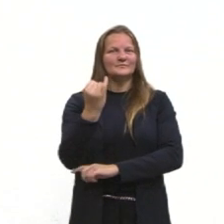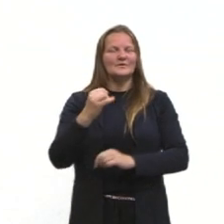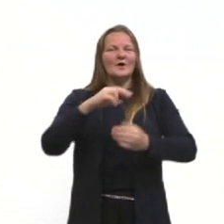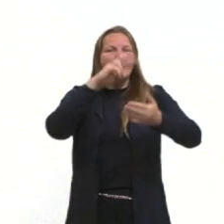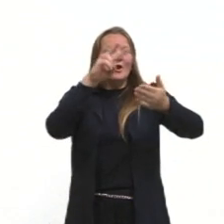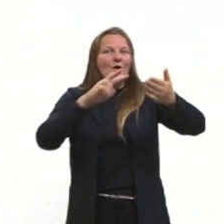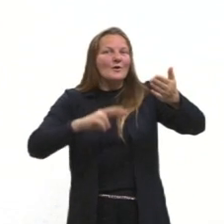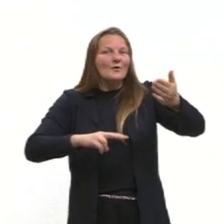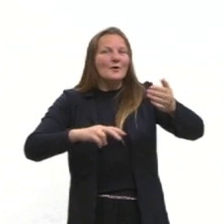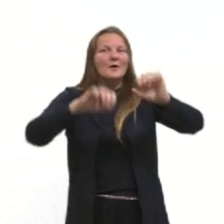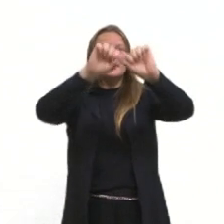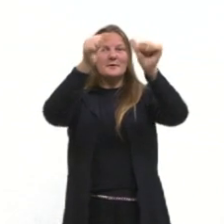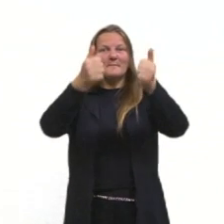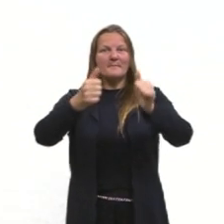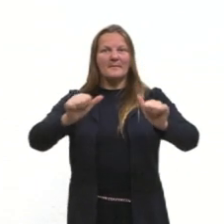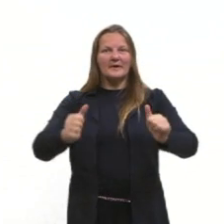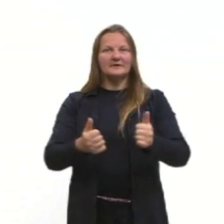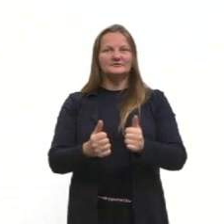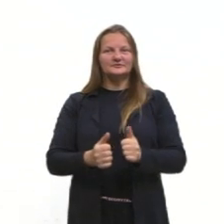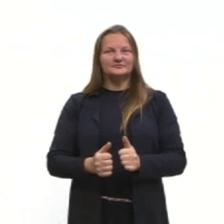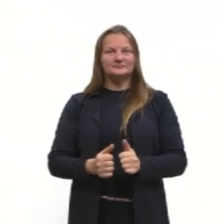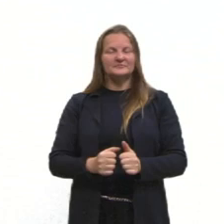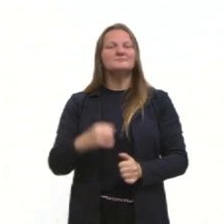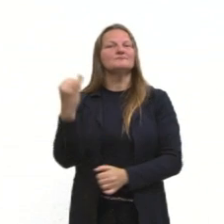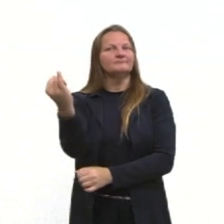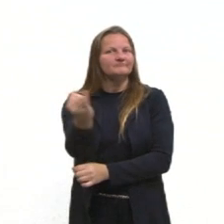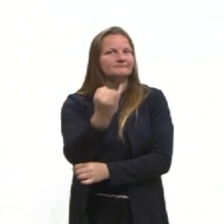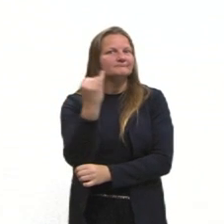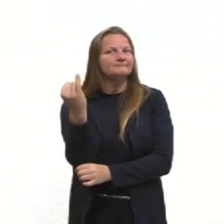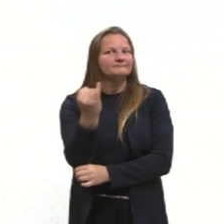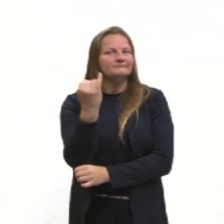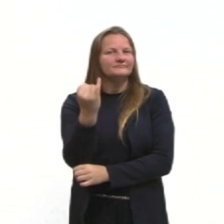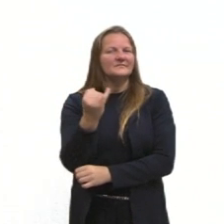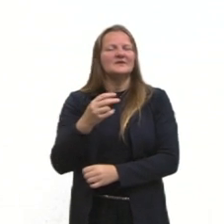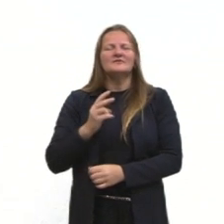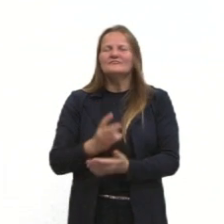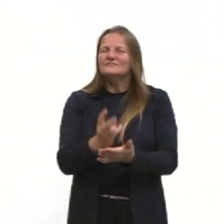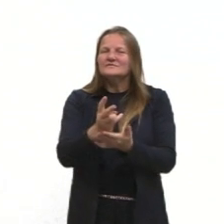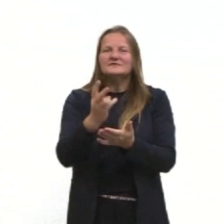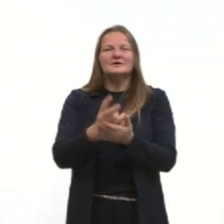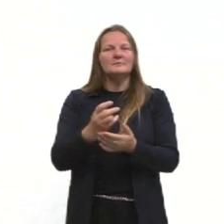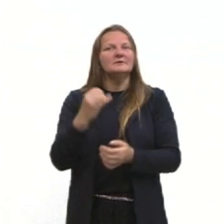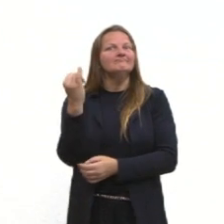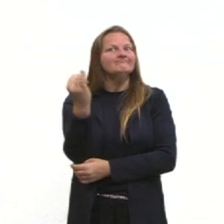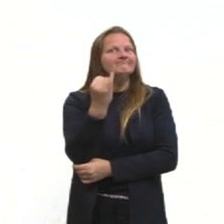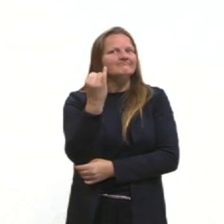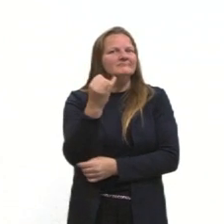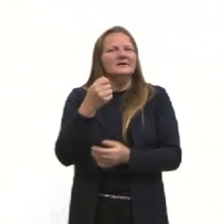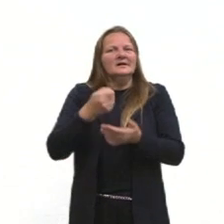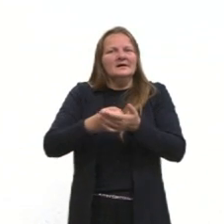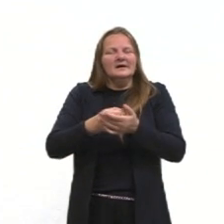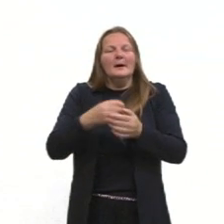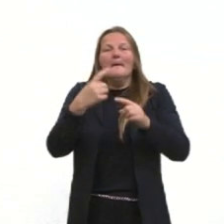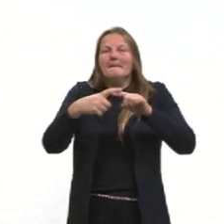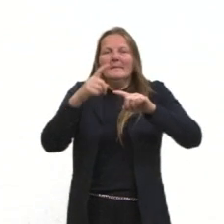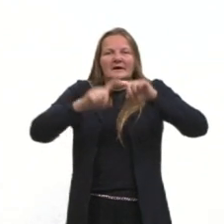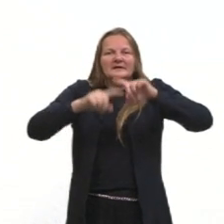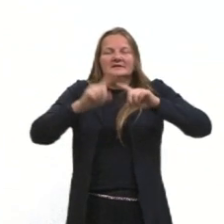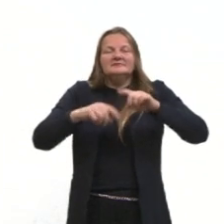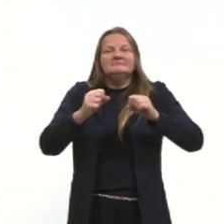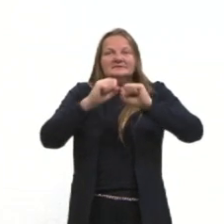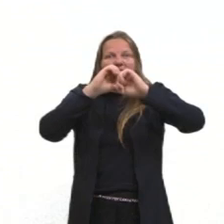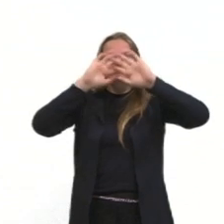leitura de imagem. E a leitura de imagem, eu sempre friso aqui para vocês, que é um exercício de